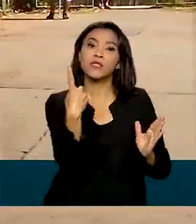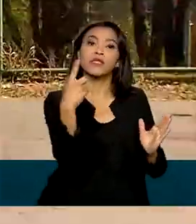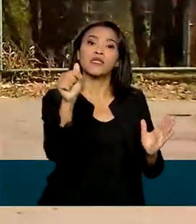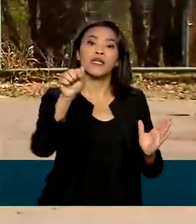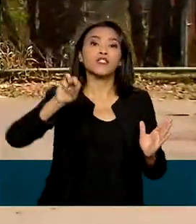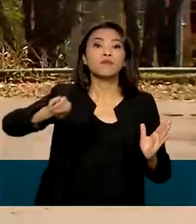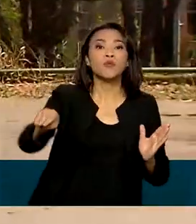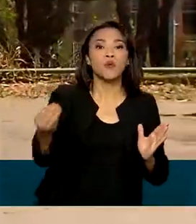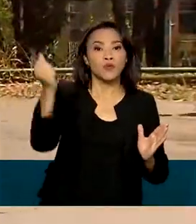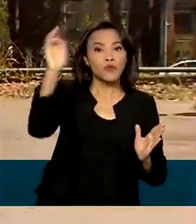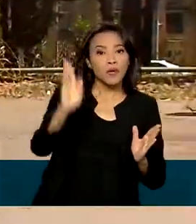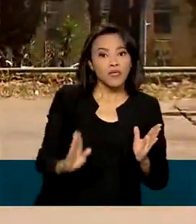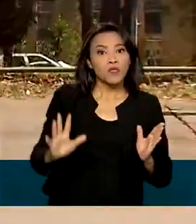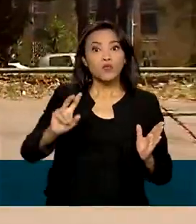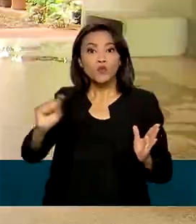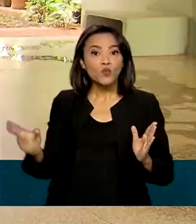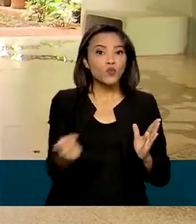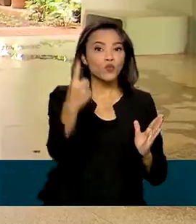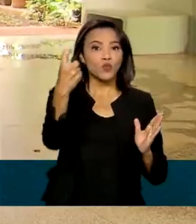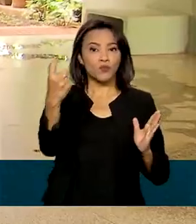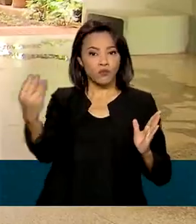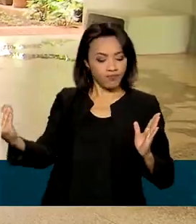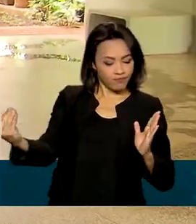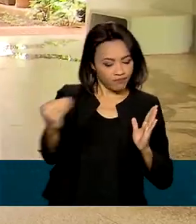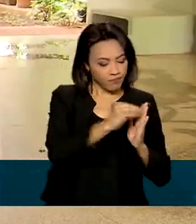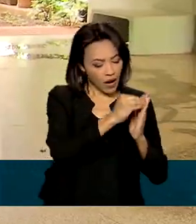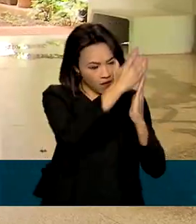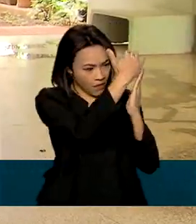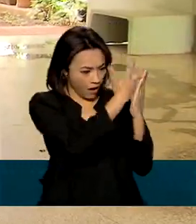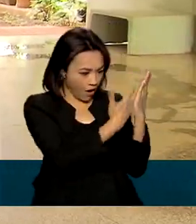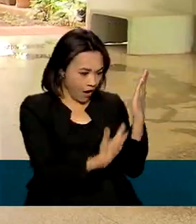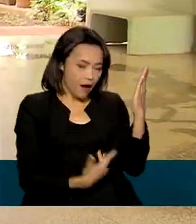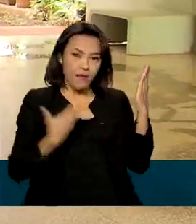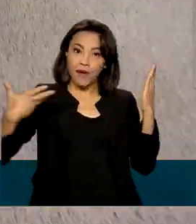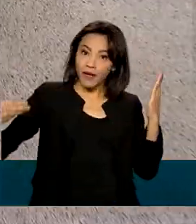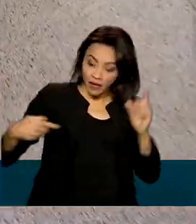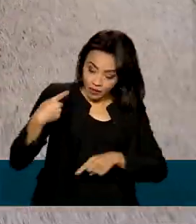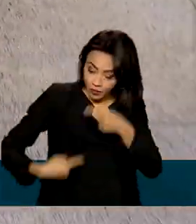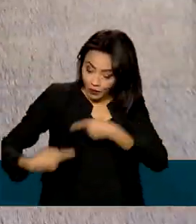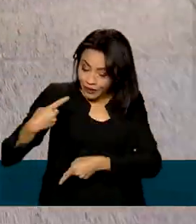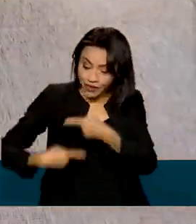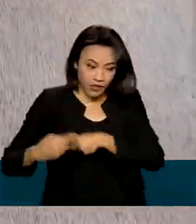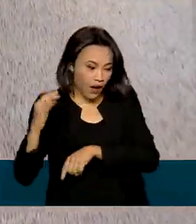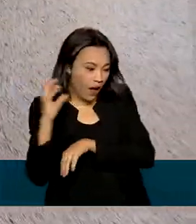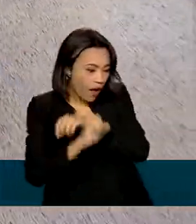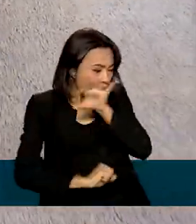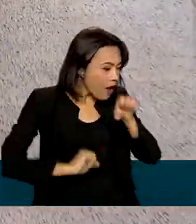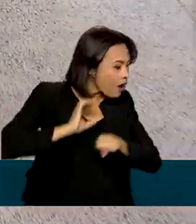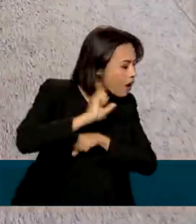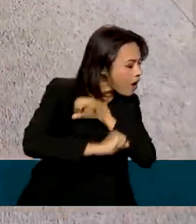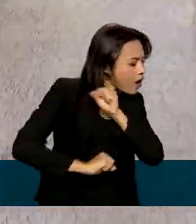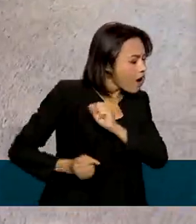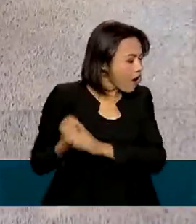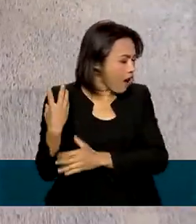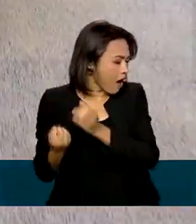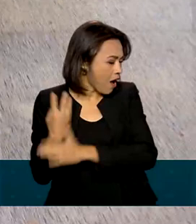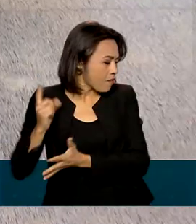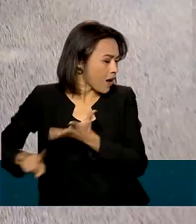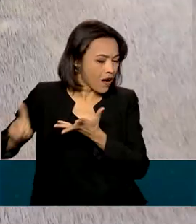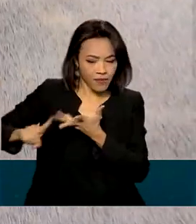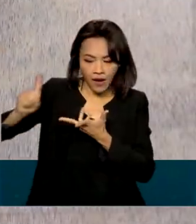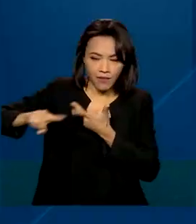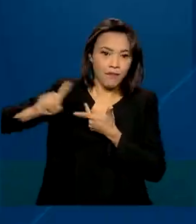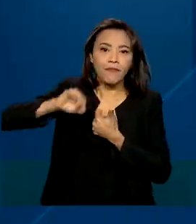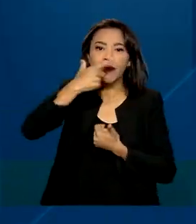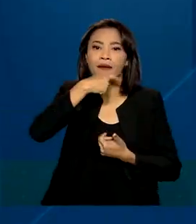em todo o país, num único lugar, para que as políticas públicas possam ser melhor direcionadas a quem realmente